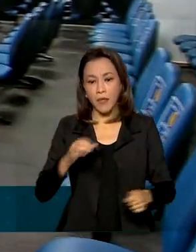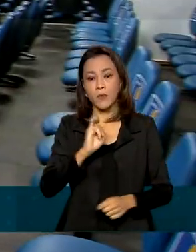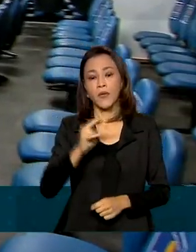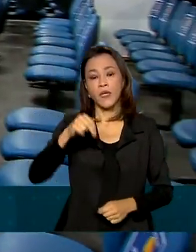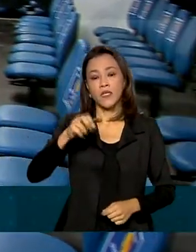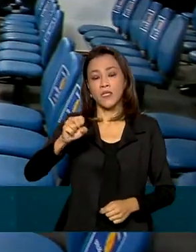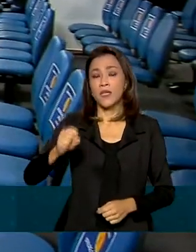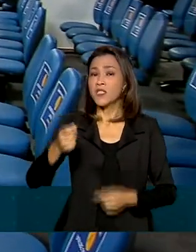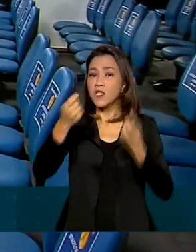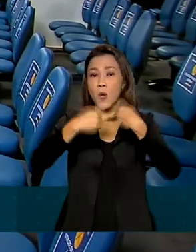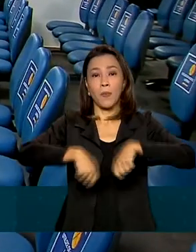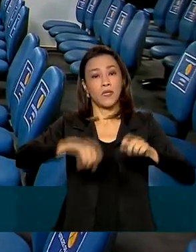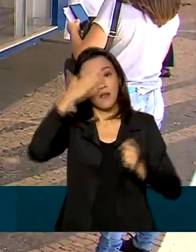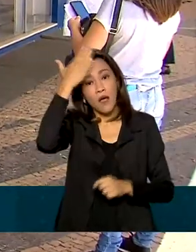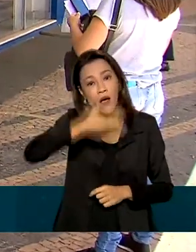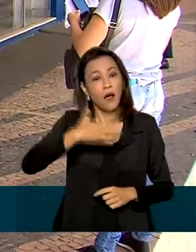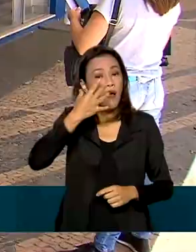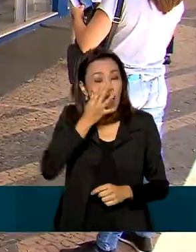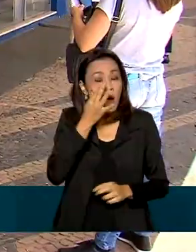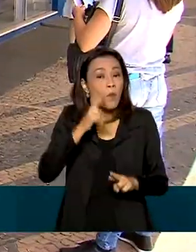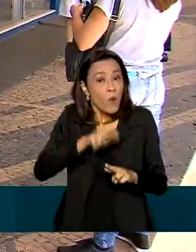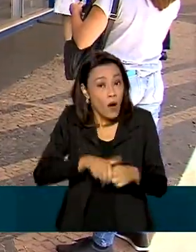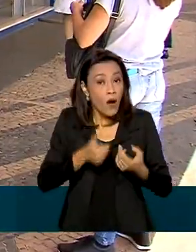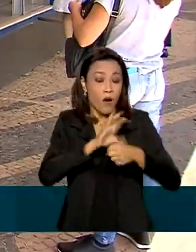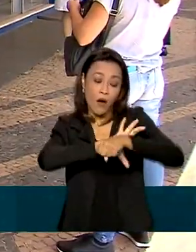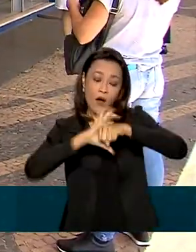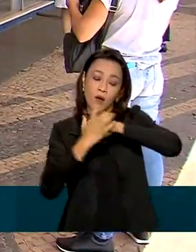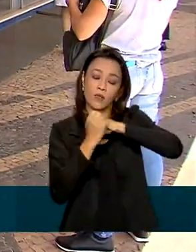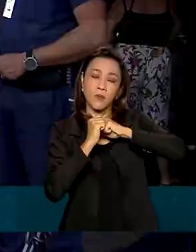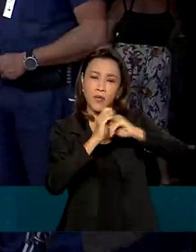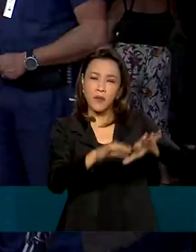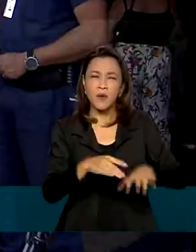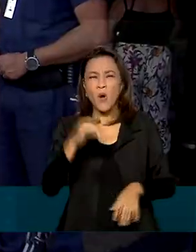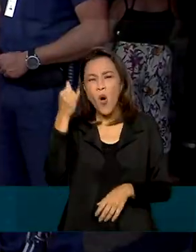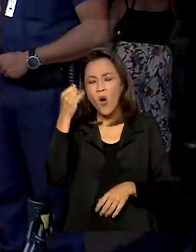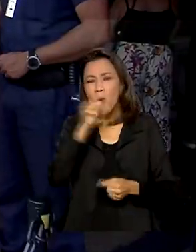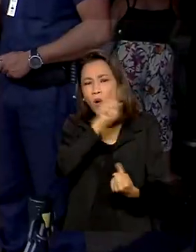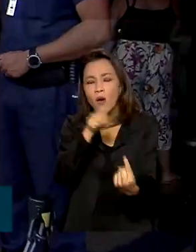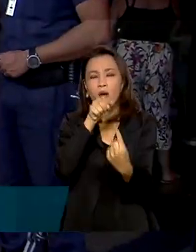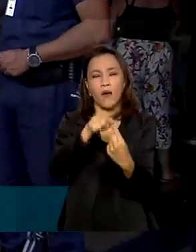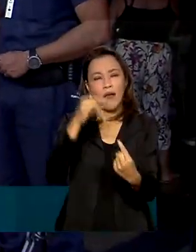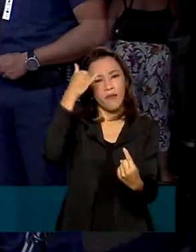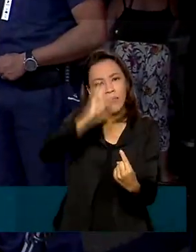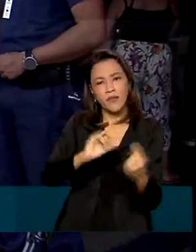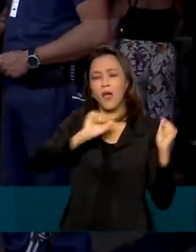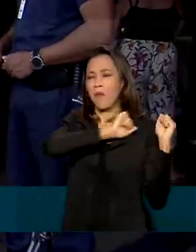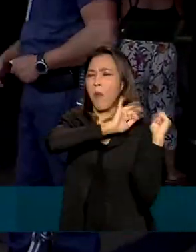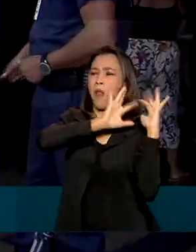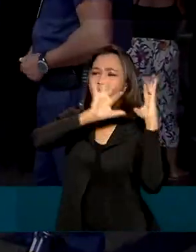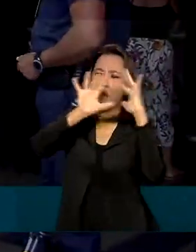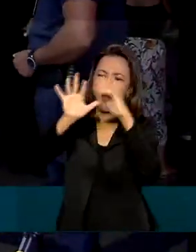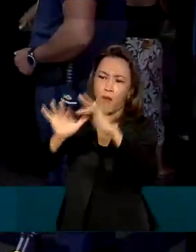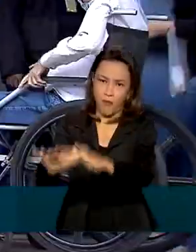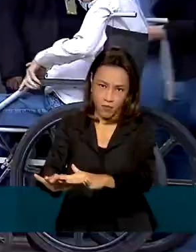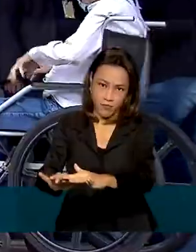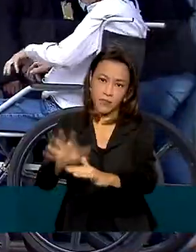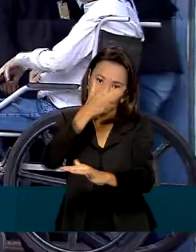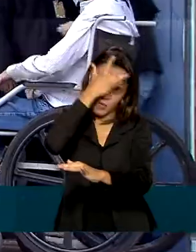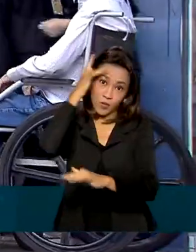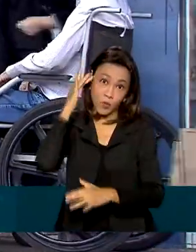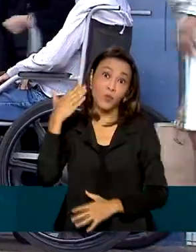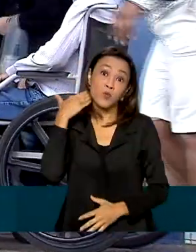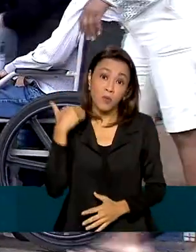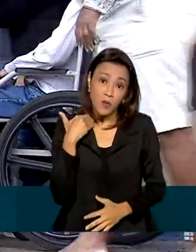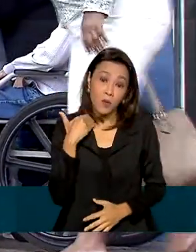prova de vida por causa da pandemia. O objetivo era evitar aglomerações de pessoas nas agências bancárias. Mas a